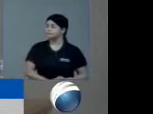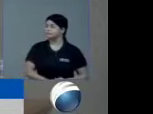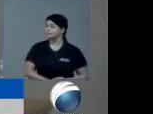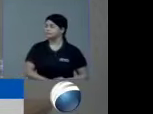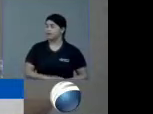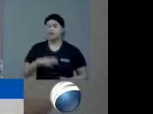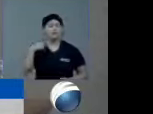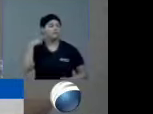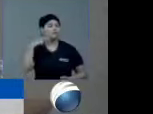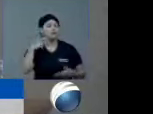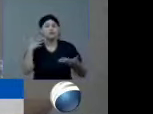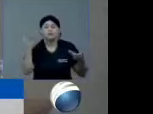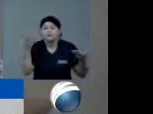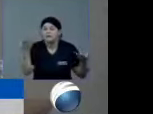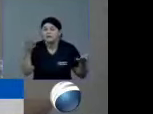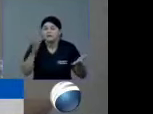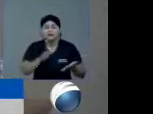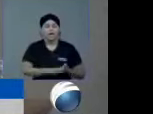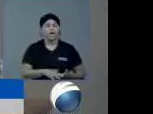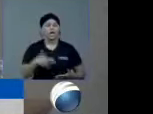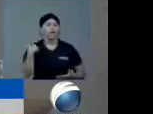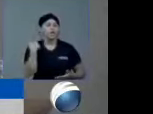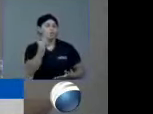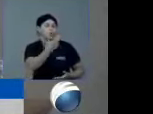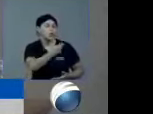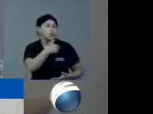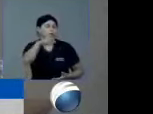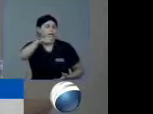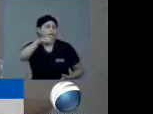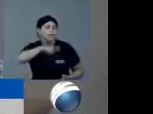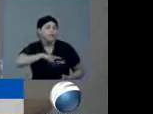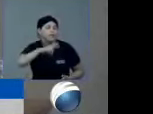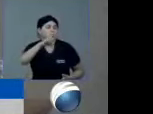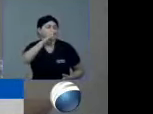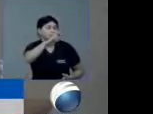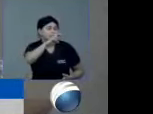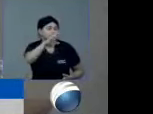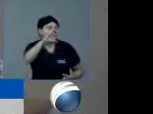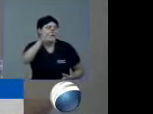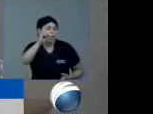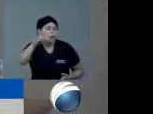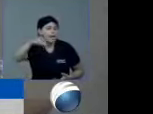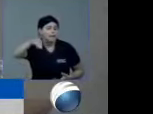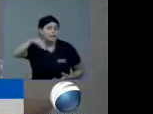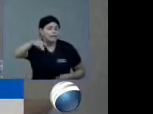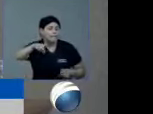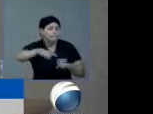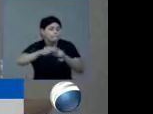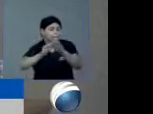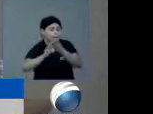Vereador, nós temos 50 médicos na filha esperando uma vaga.